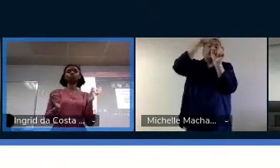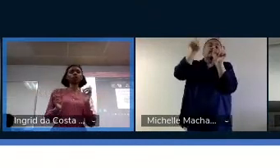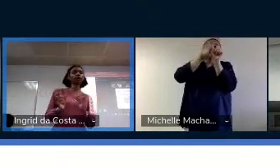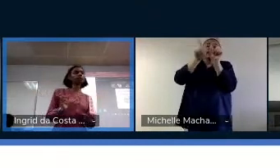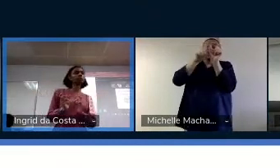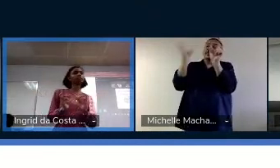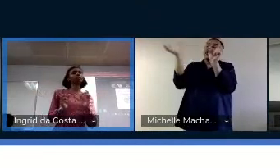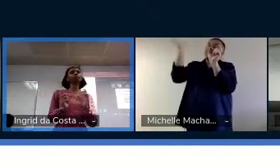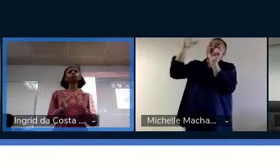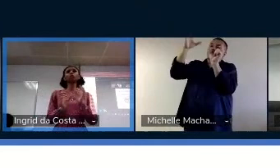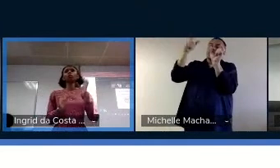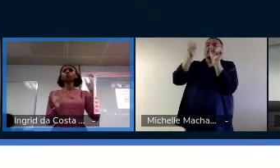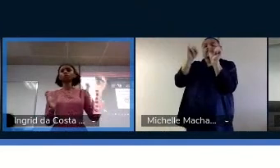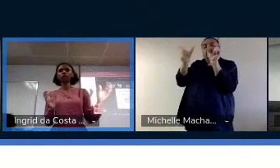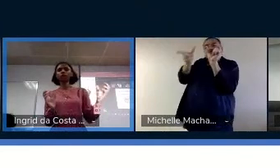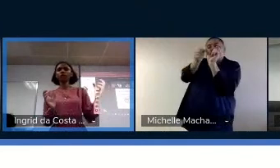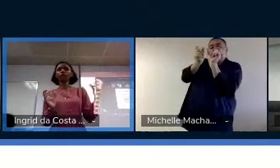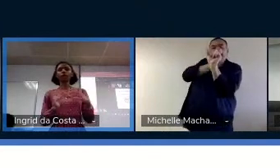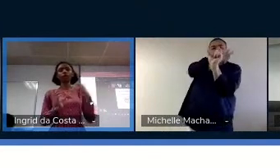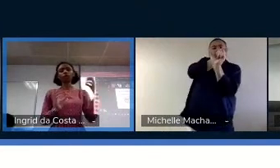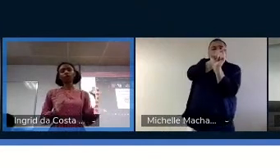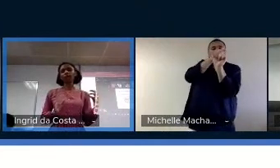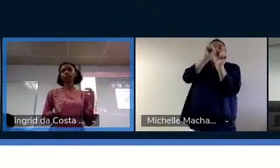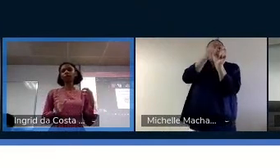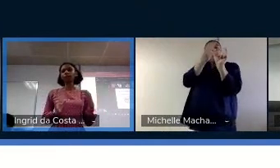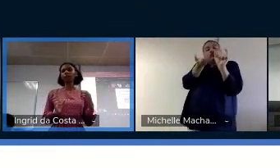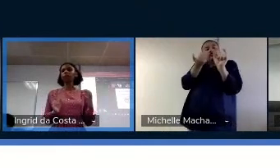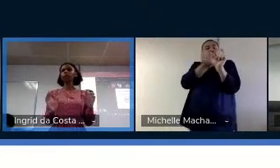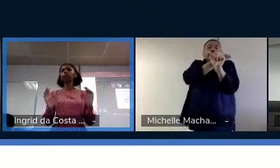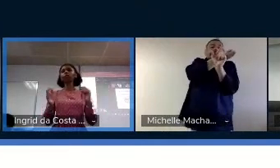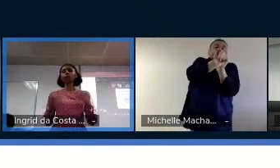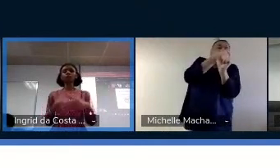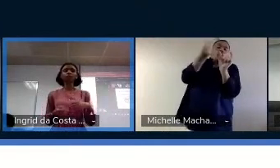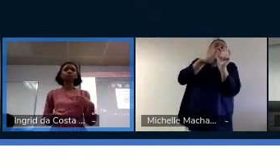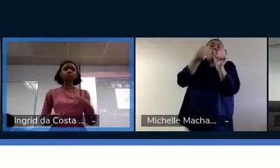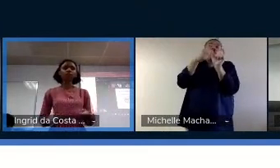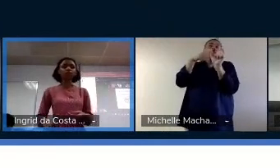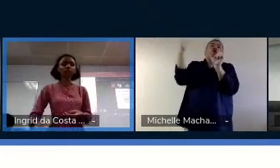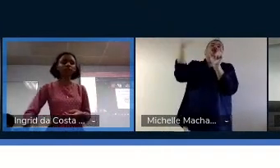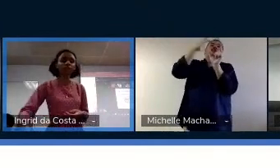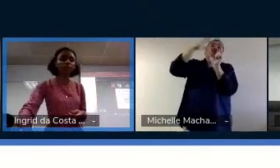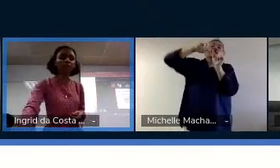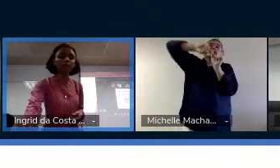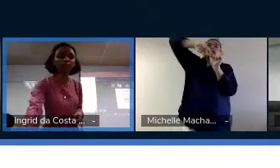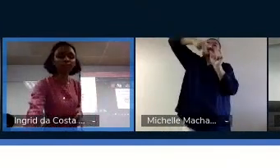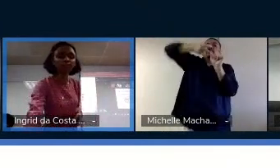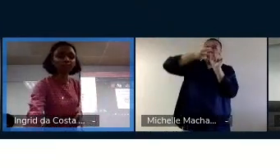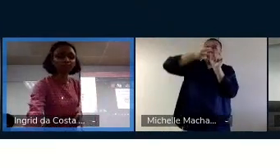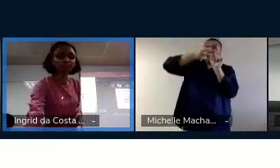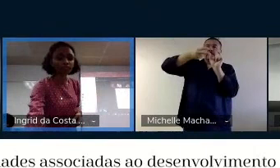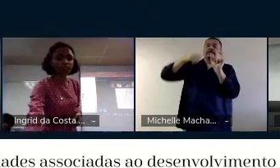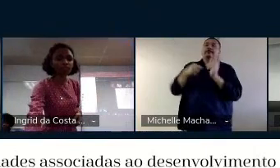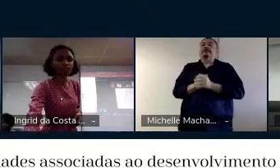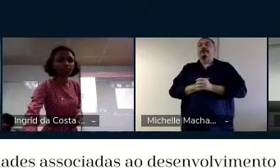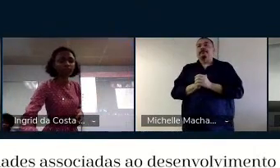tem adicionar um afixo ou retirar ele da palavra, como isso interfere no significado da palavra.